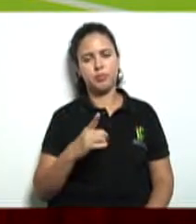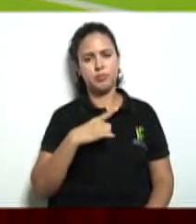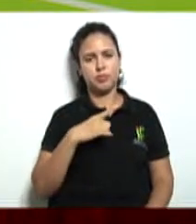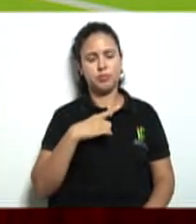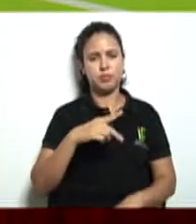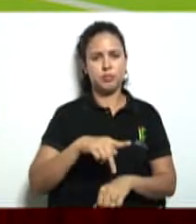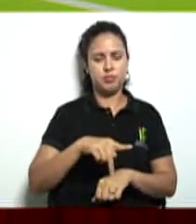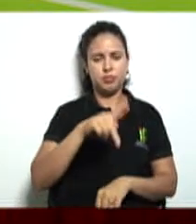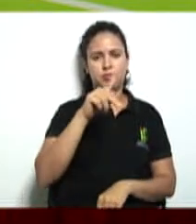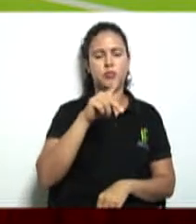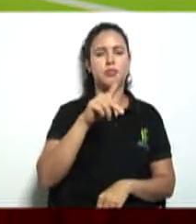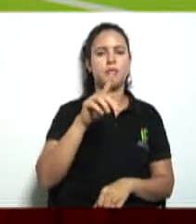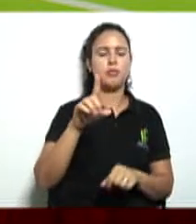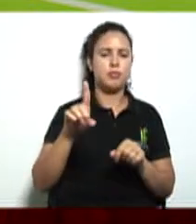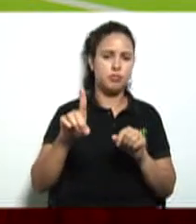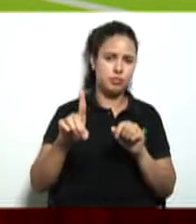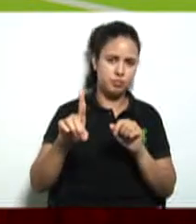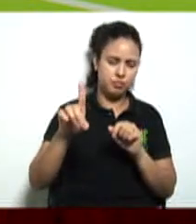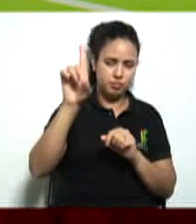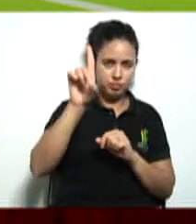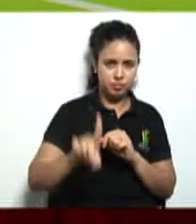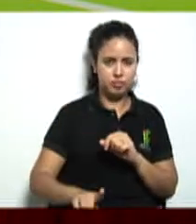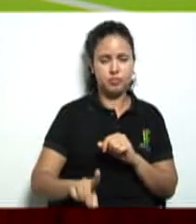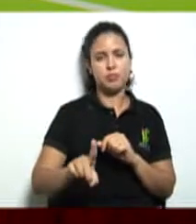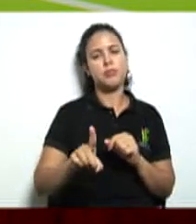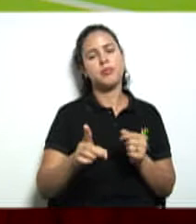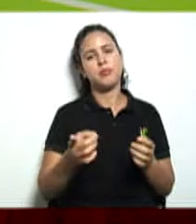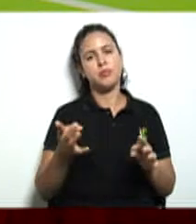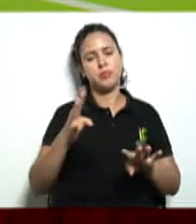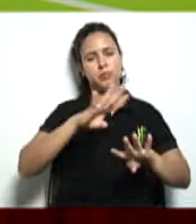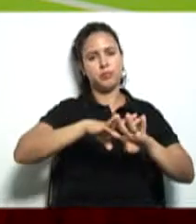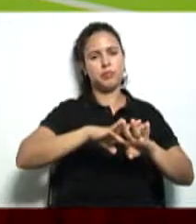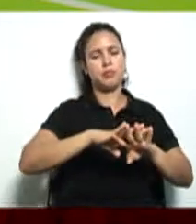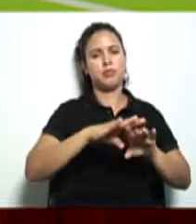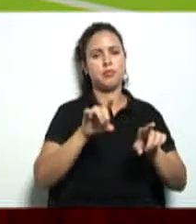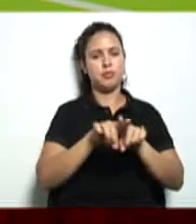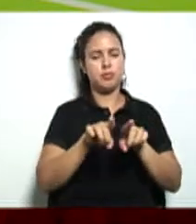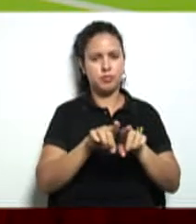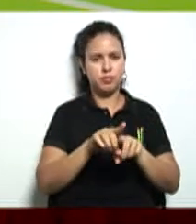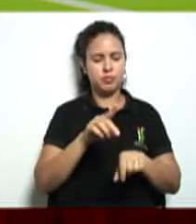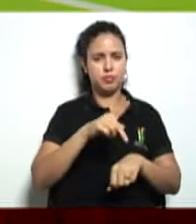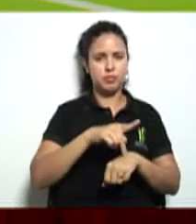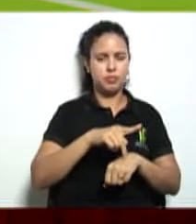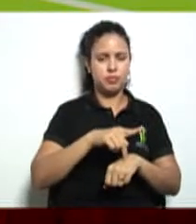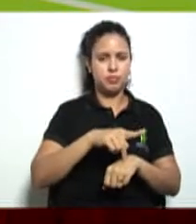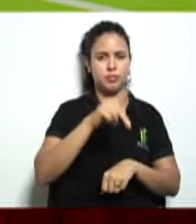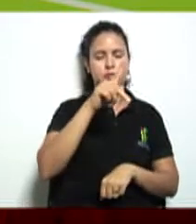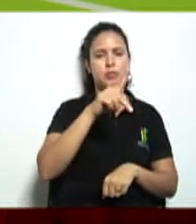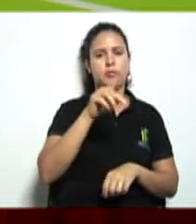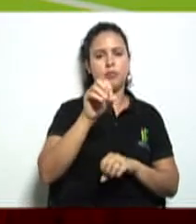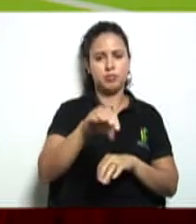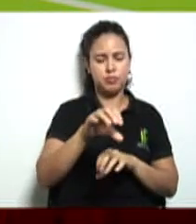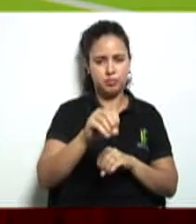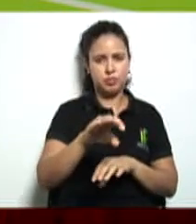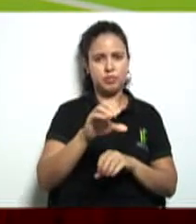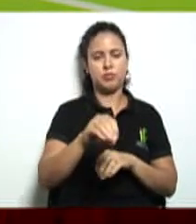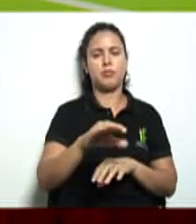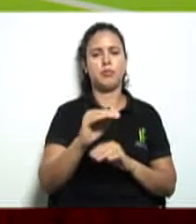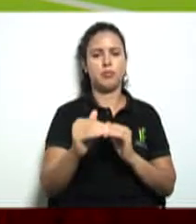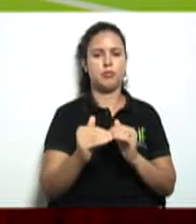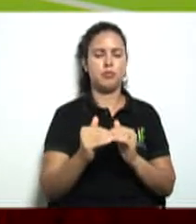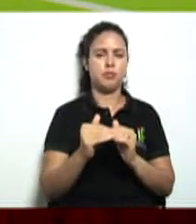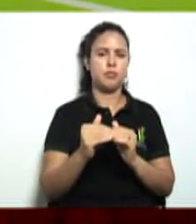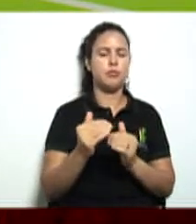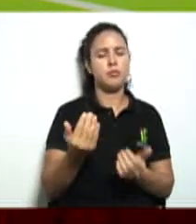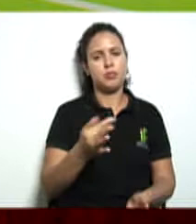Direito Penal e Processual Penal, né? Estou fazendo uma pós-graduação em Docência do Ensino Superior para trabalhar melhor ainda com vocês, certo?